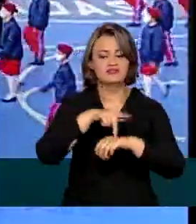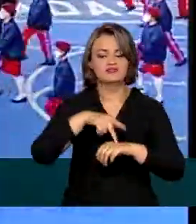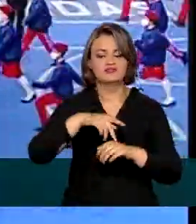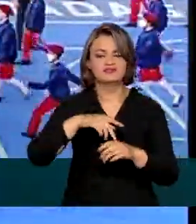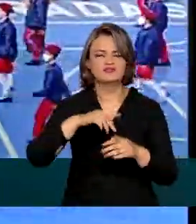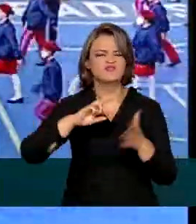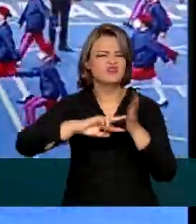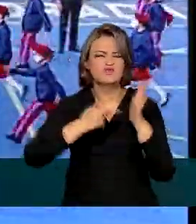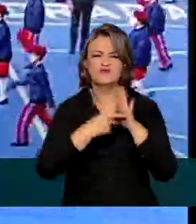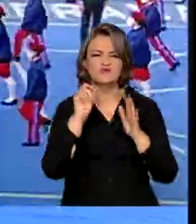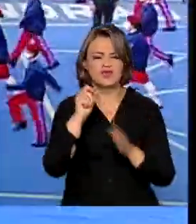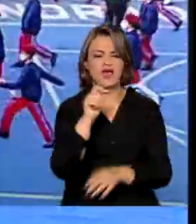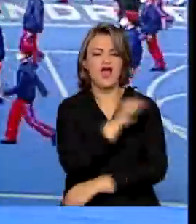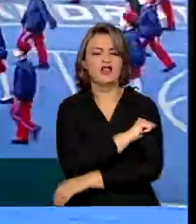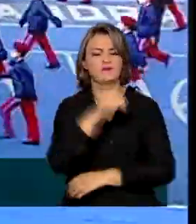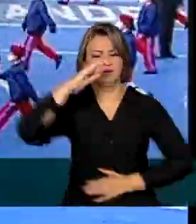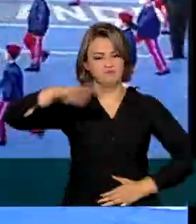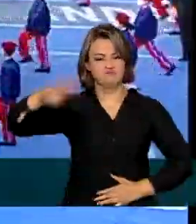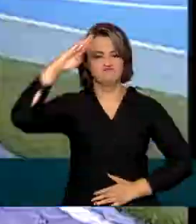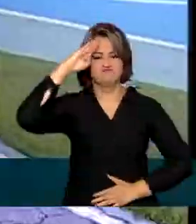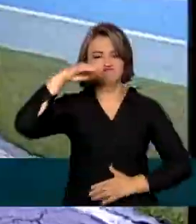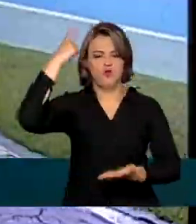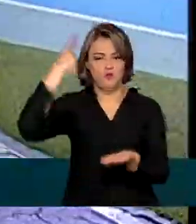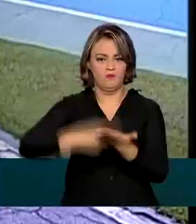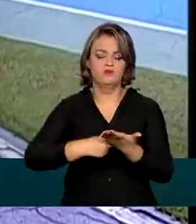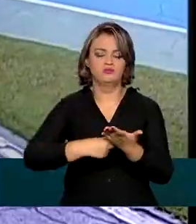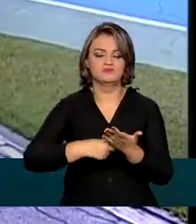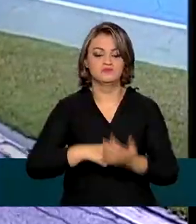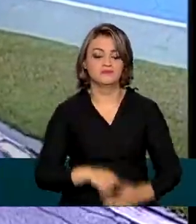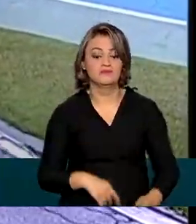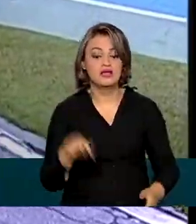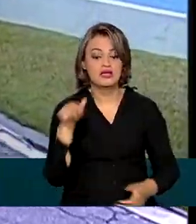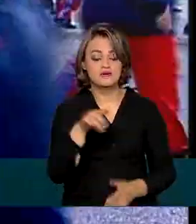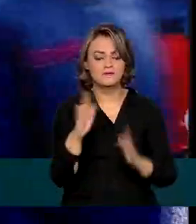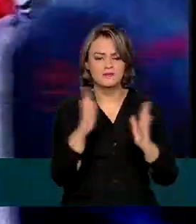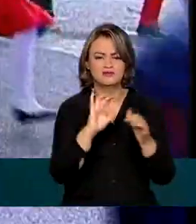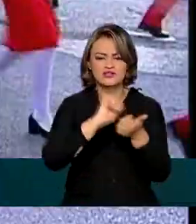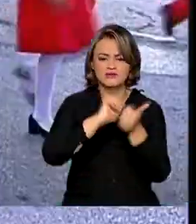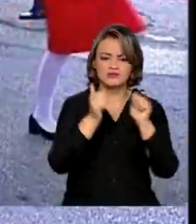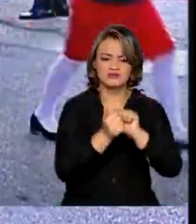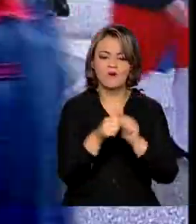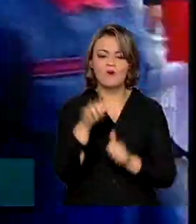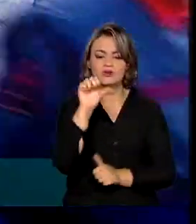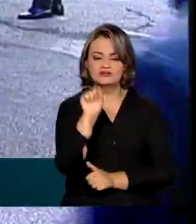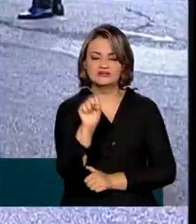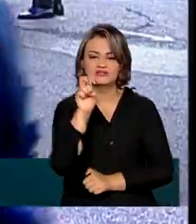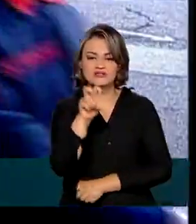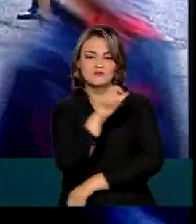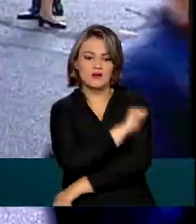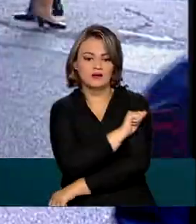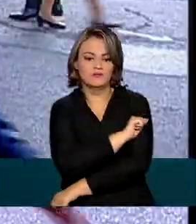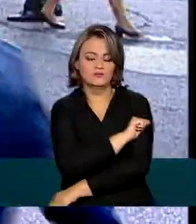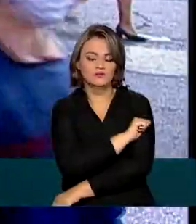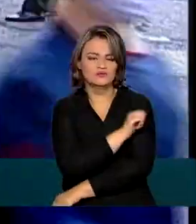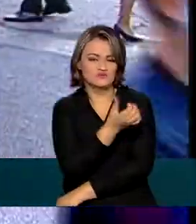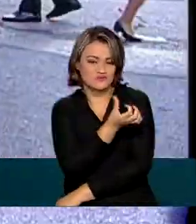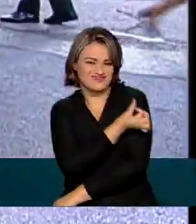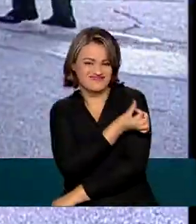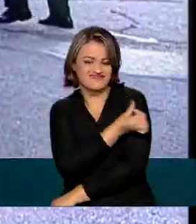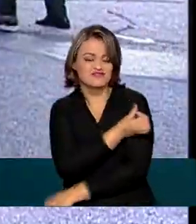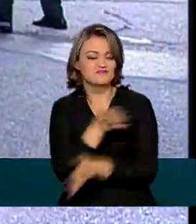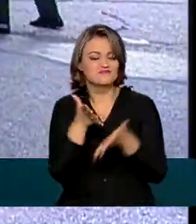compromisso do aluno com o exército brasileiro. Após o período de adaptação, 82 estudantes do sexto ano